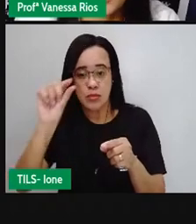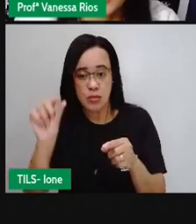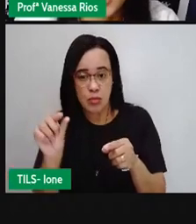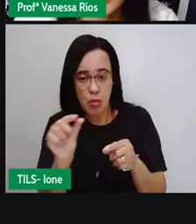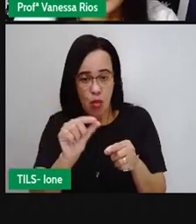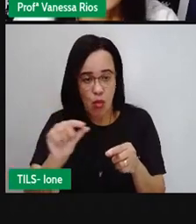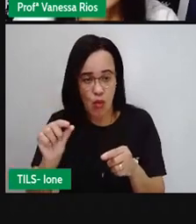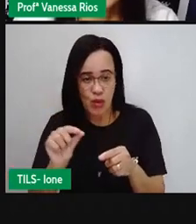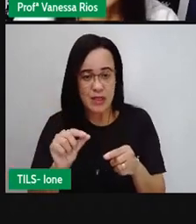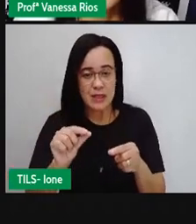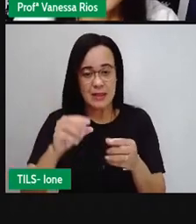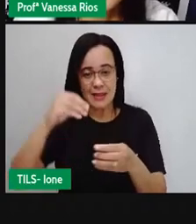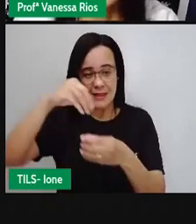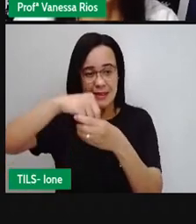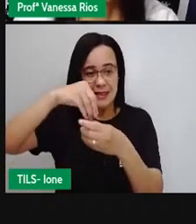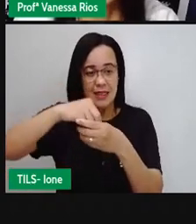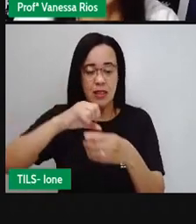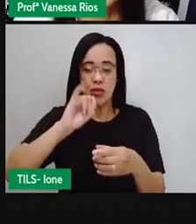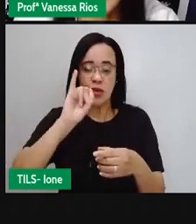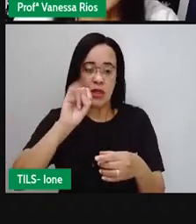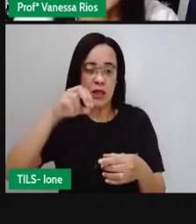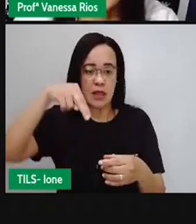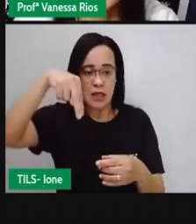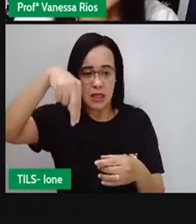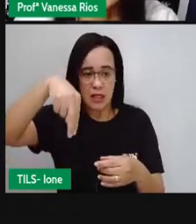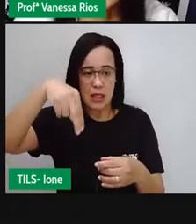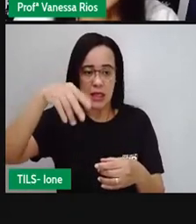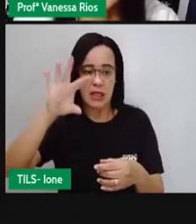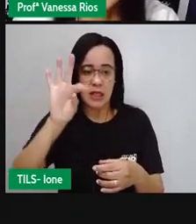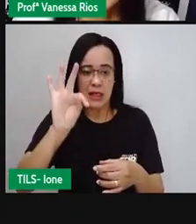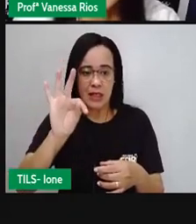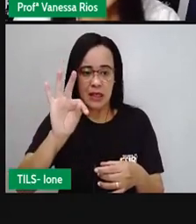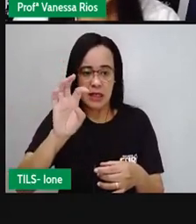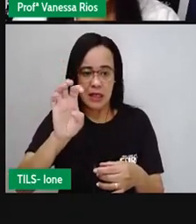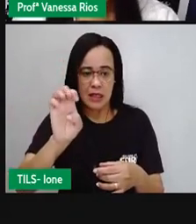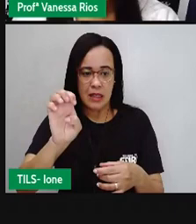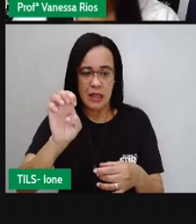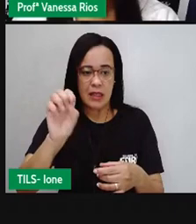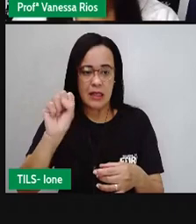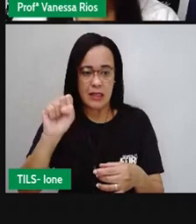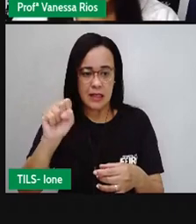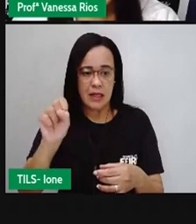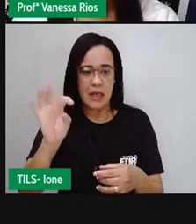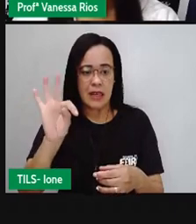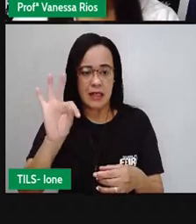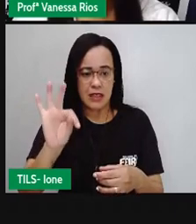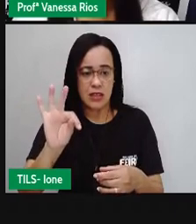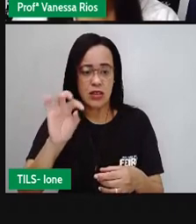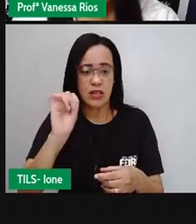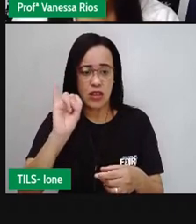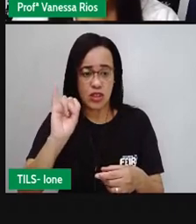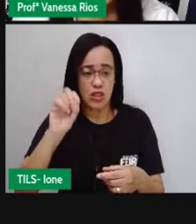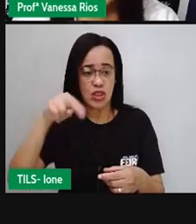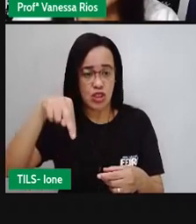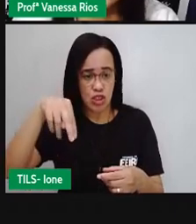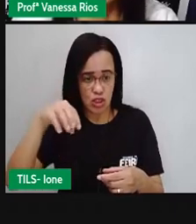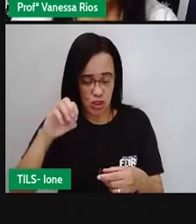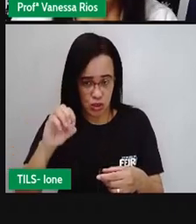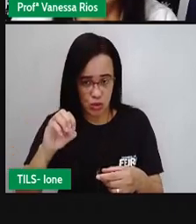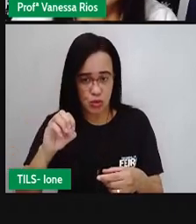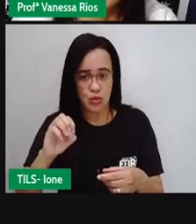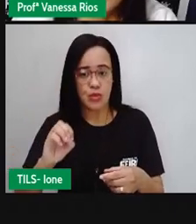absorvido, né, os nutrientes, as vitaminas. e depois do intestino delgado para o